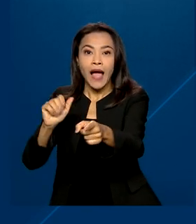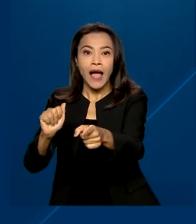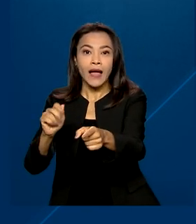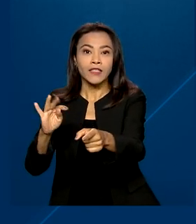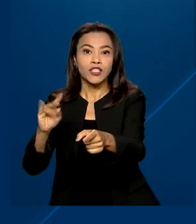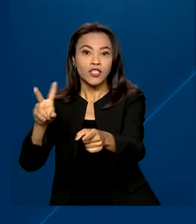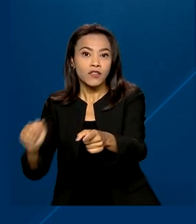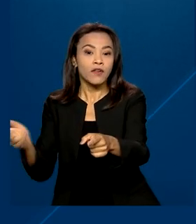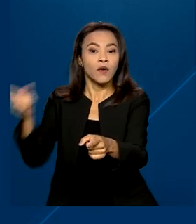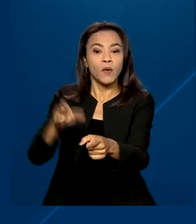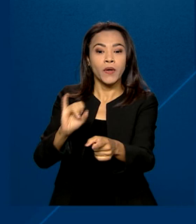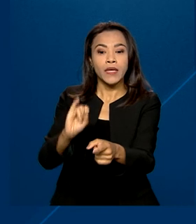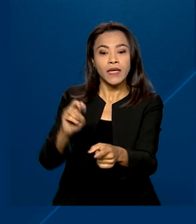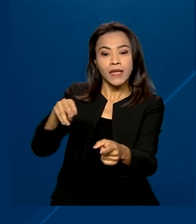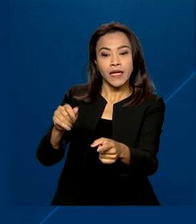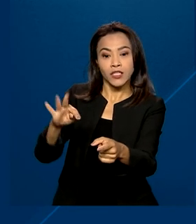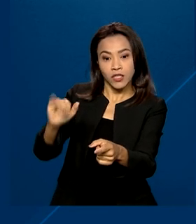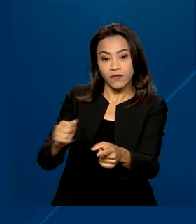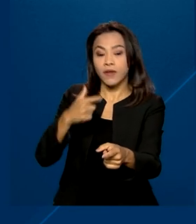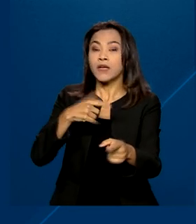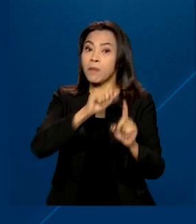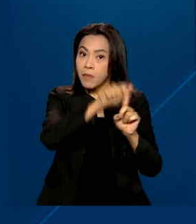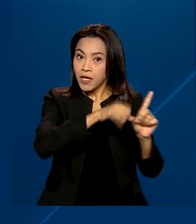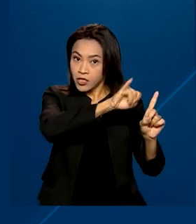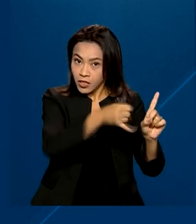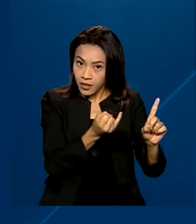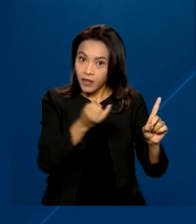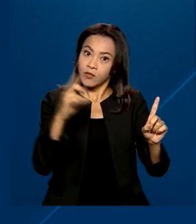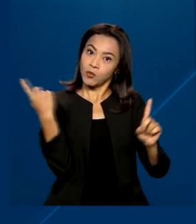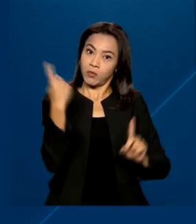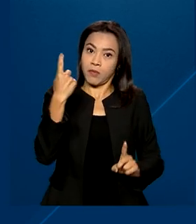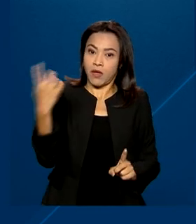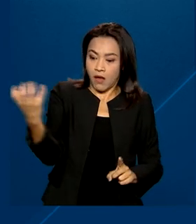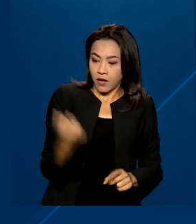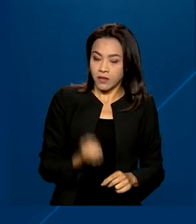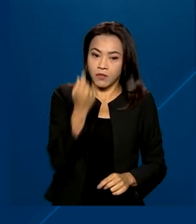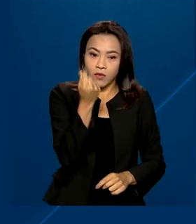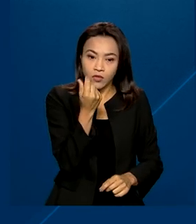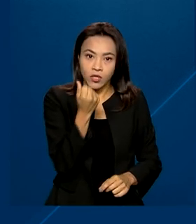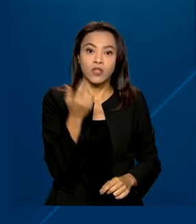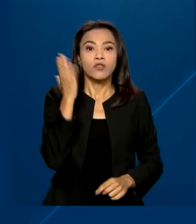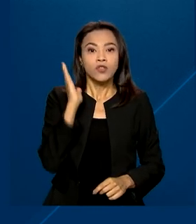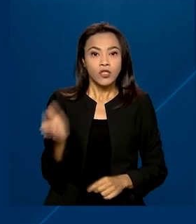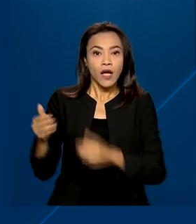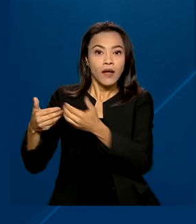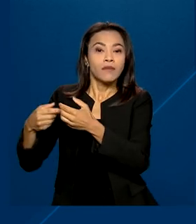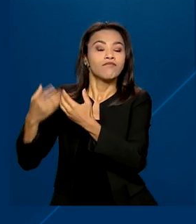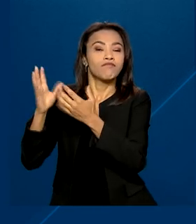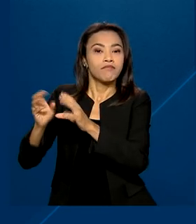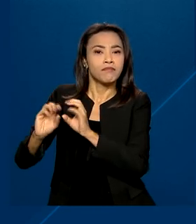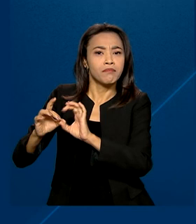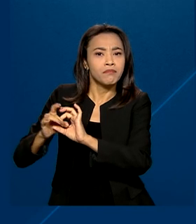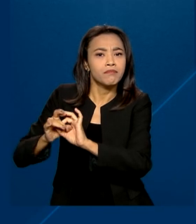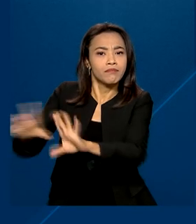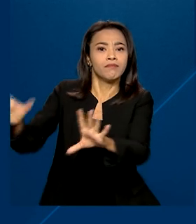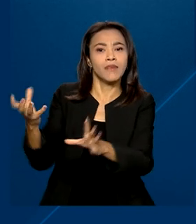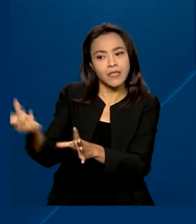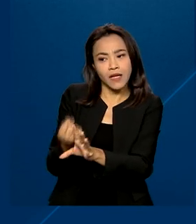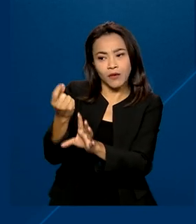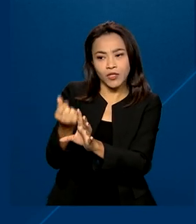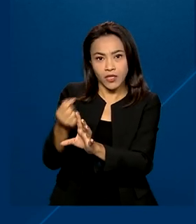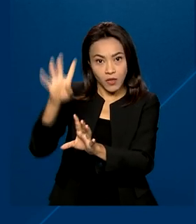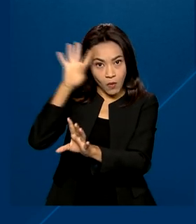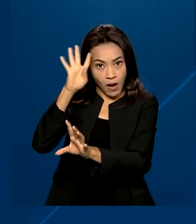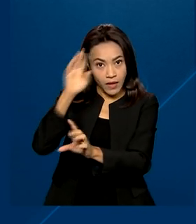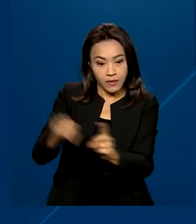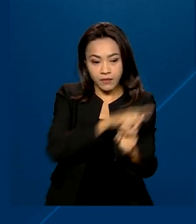trabalhadores nascidos em janeiro serão os primeiros beneficiados. O dinheiro já está liberado nesta quarta-feira. Os de